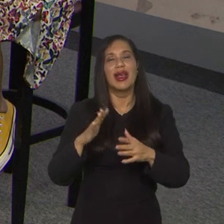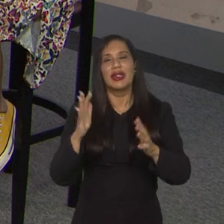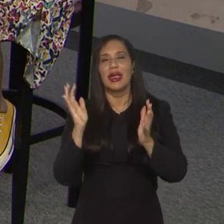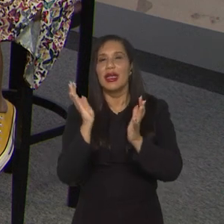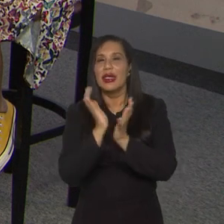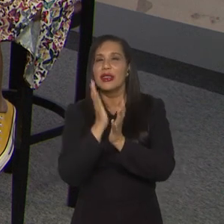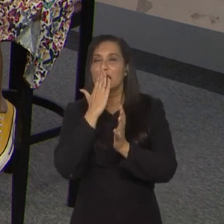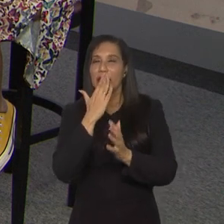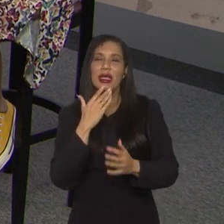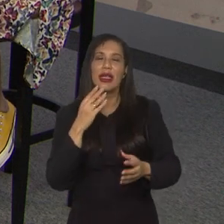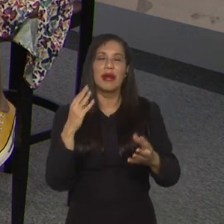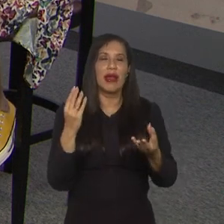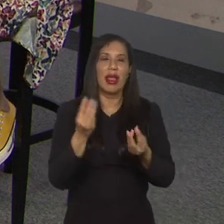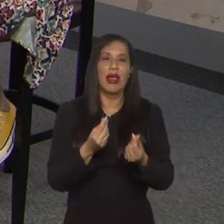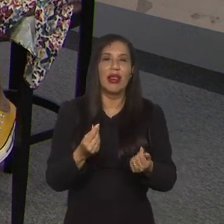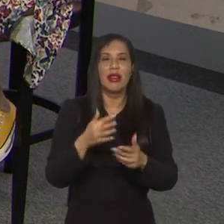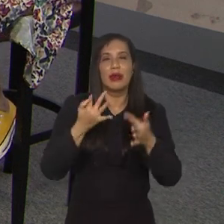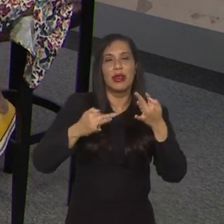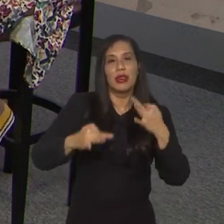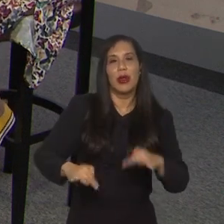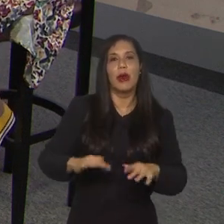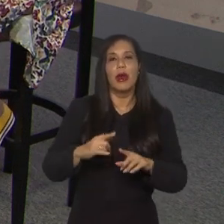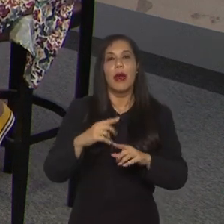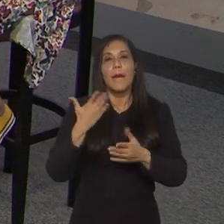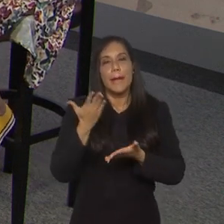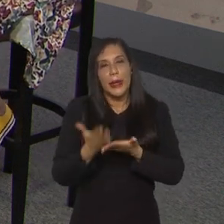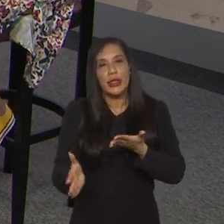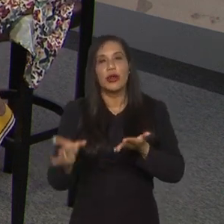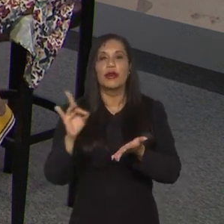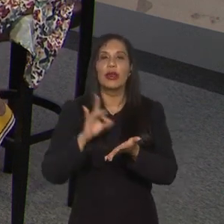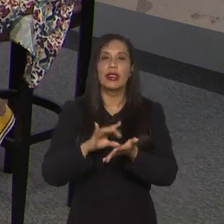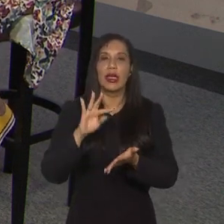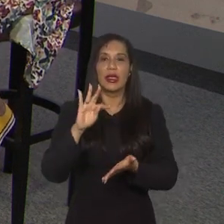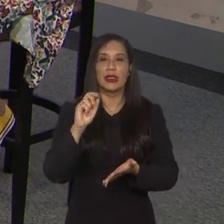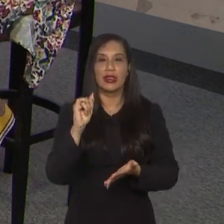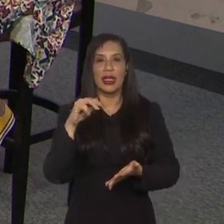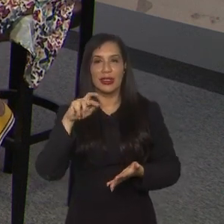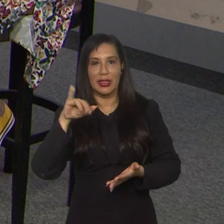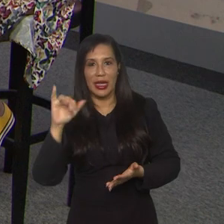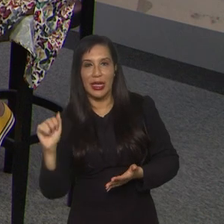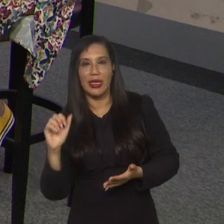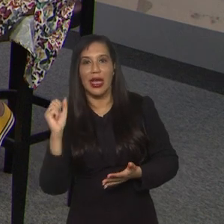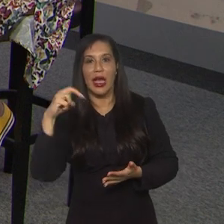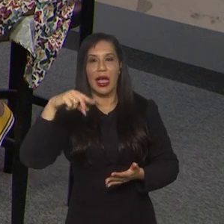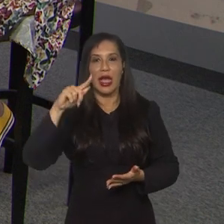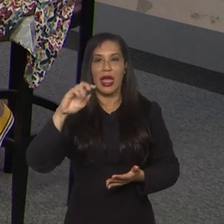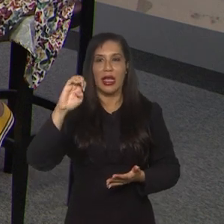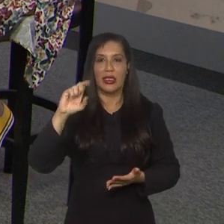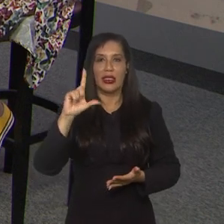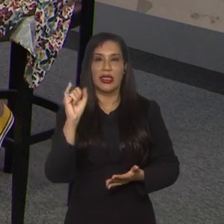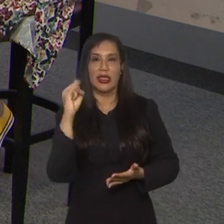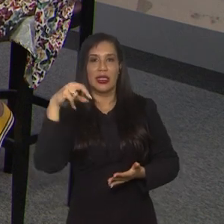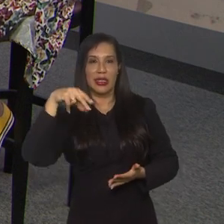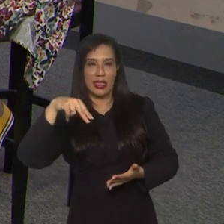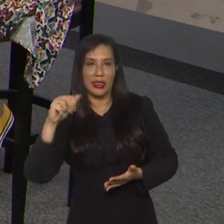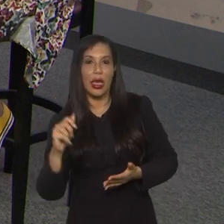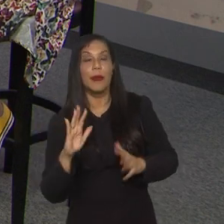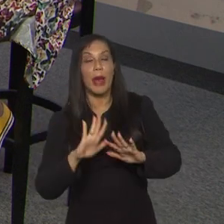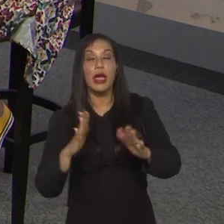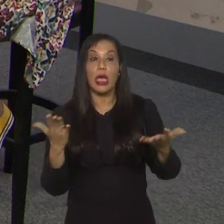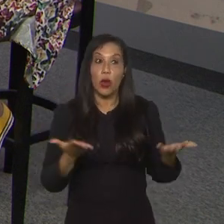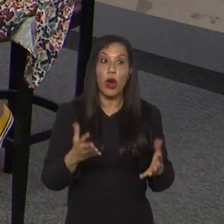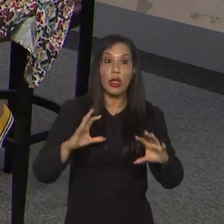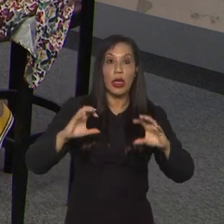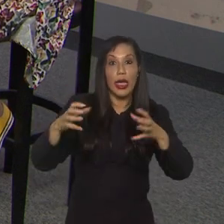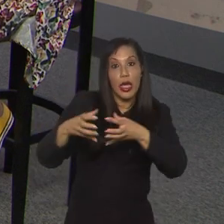perdidinha ali, com muita lesão, a gente perdeu realmente, tá aí na área, Angelina, mas a Angelina a gente perdeu tem tempo já, e a equipe começou a entrosar sem